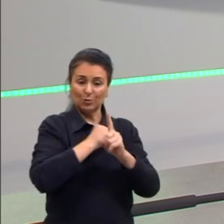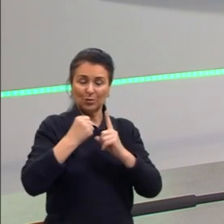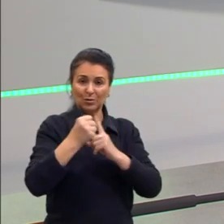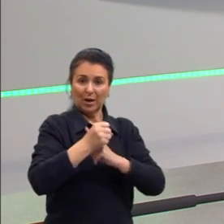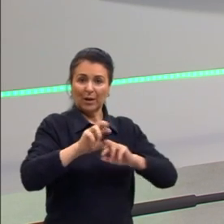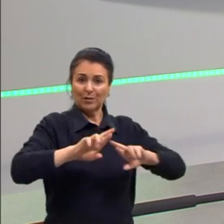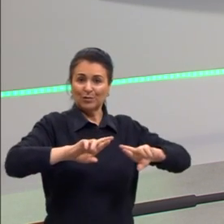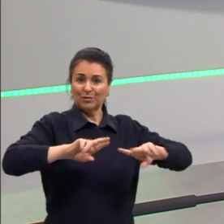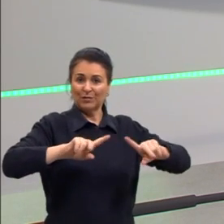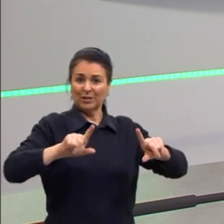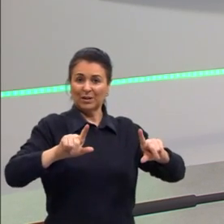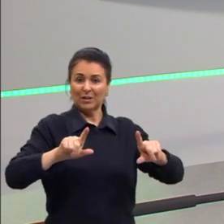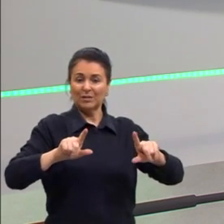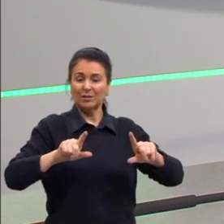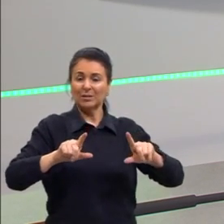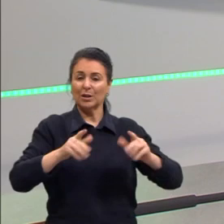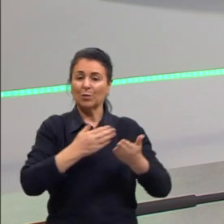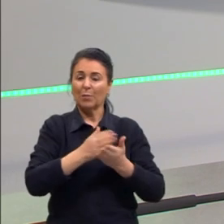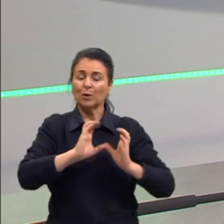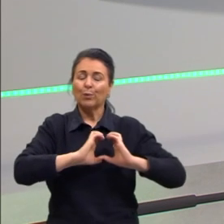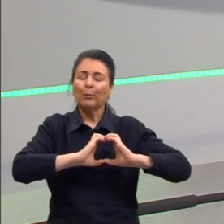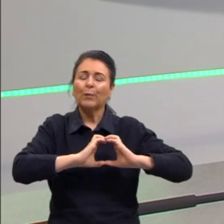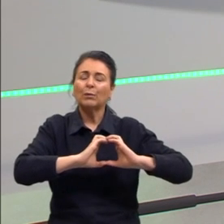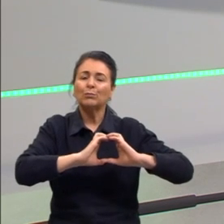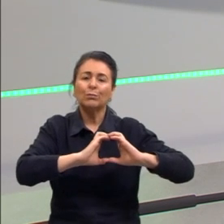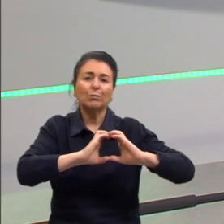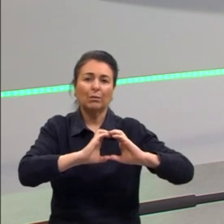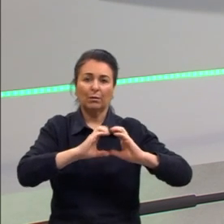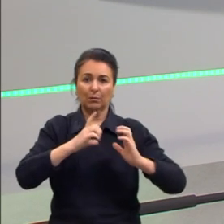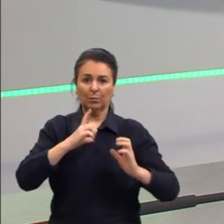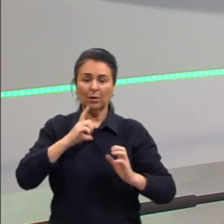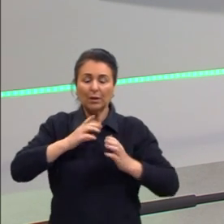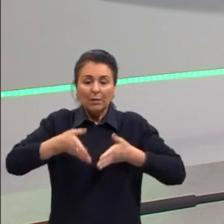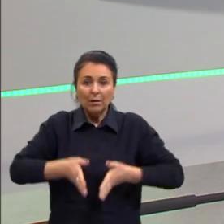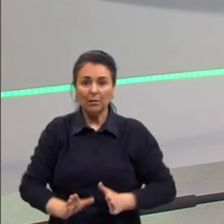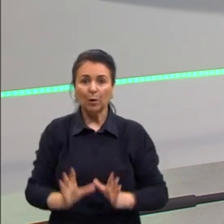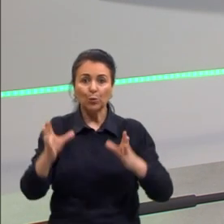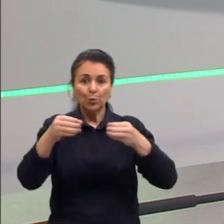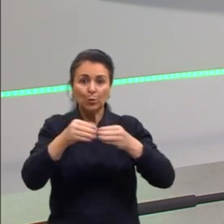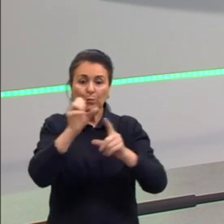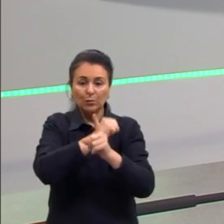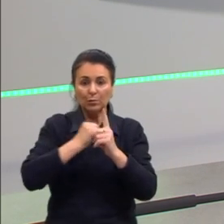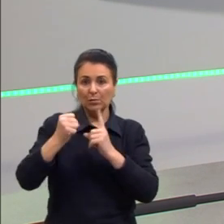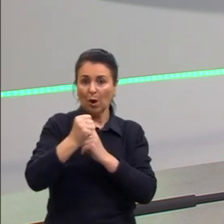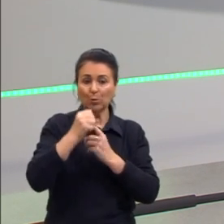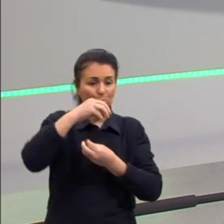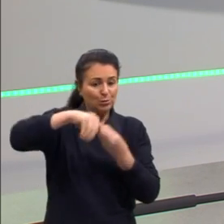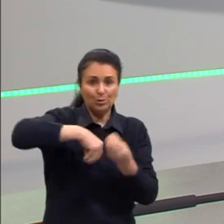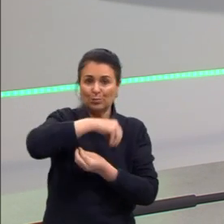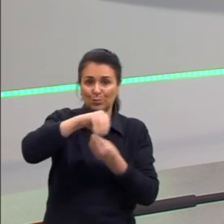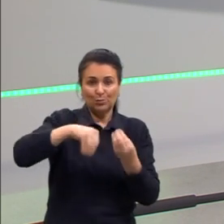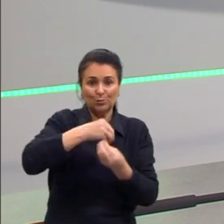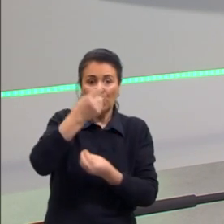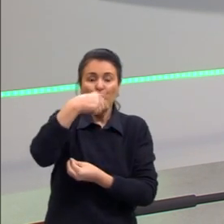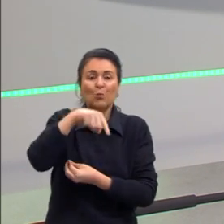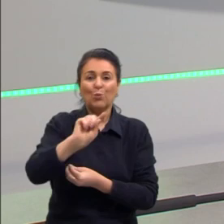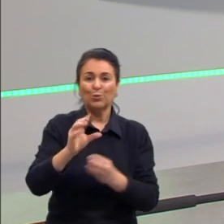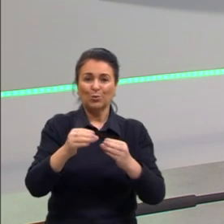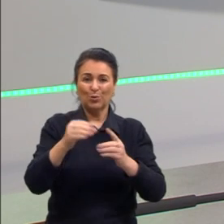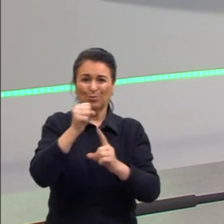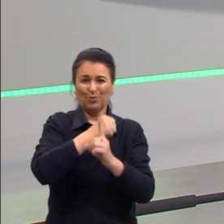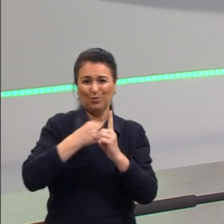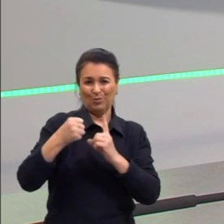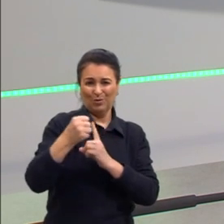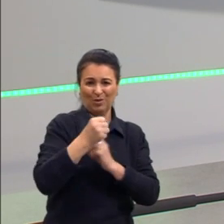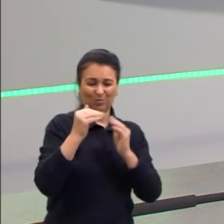apaixonam. diferente de hoje, quem nasceu numa classe social acima não vai se misturar com quem nasceu na classe social abaixo e